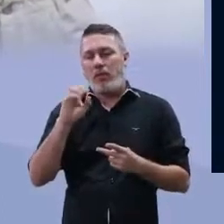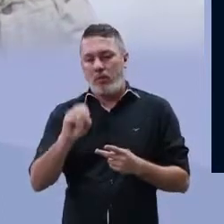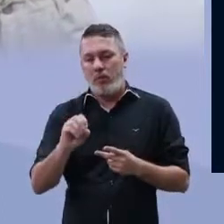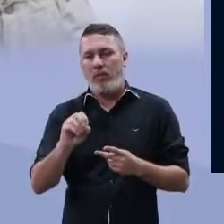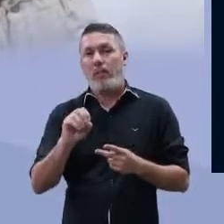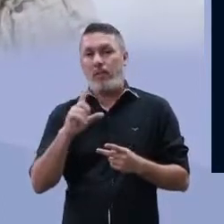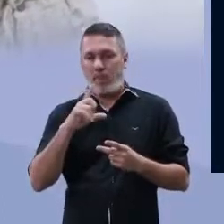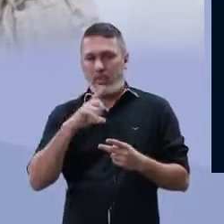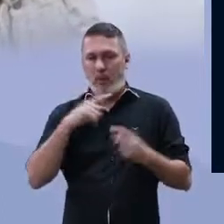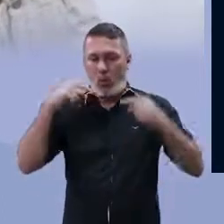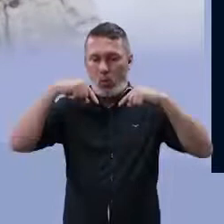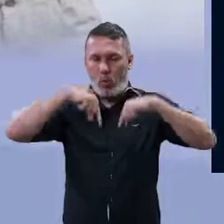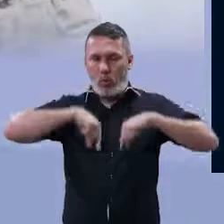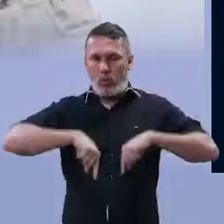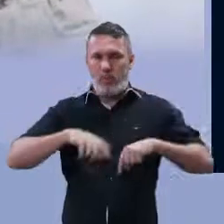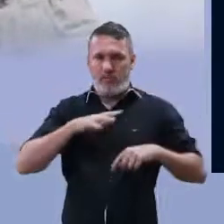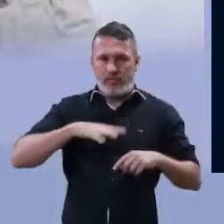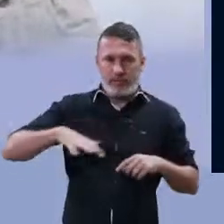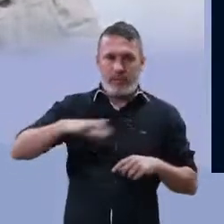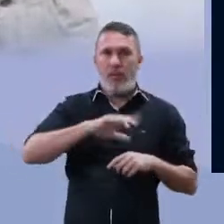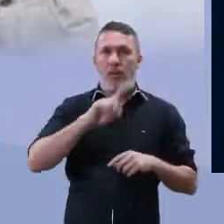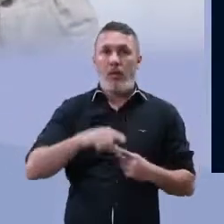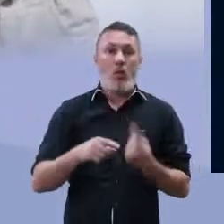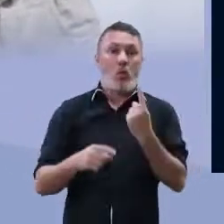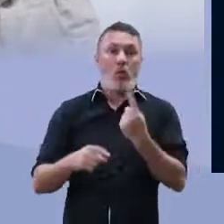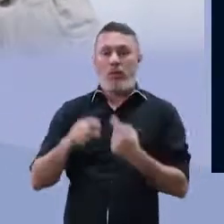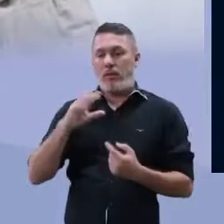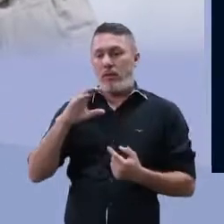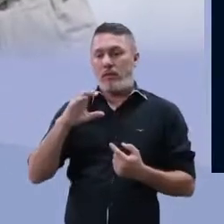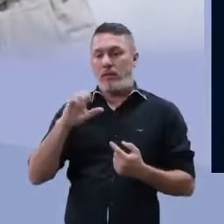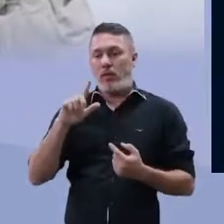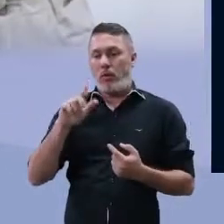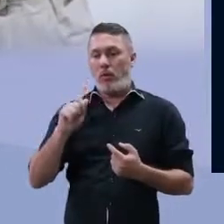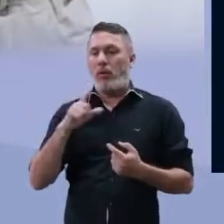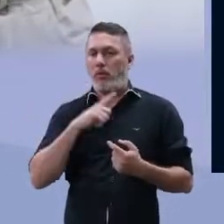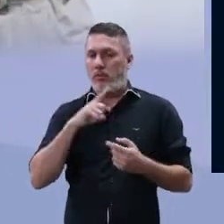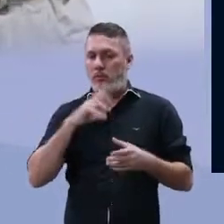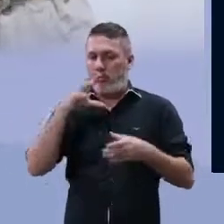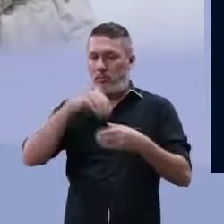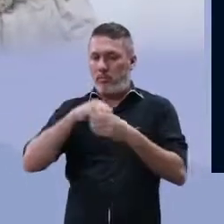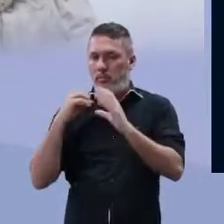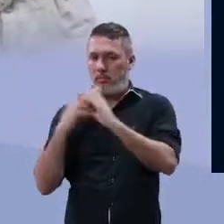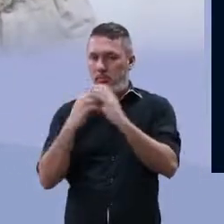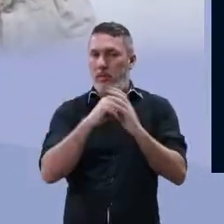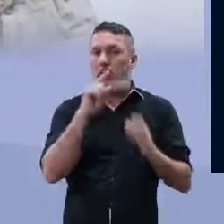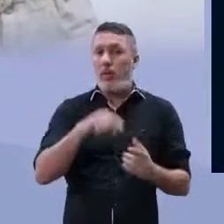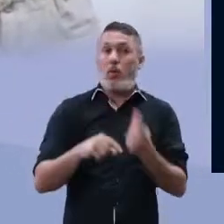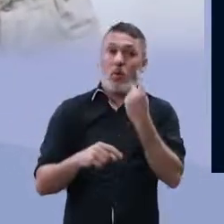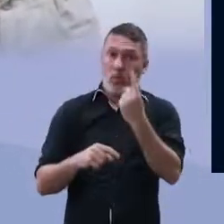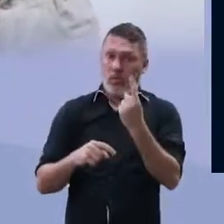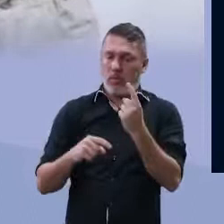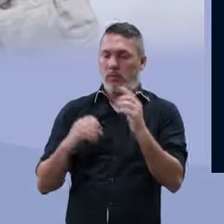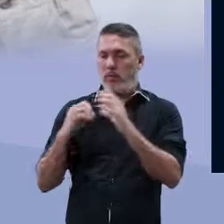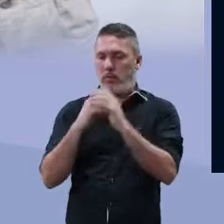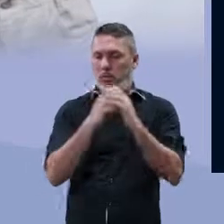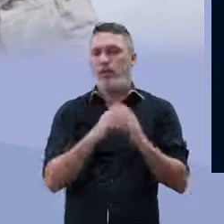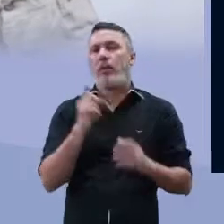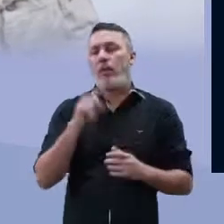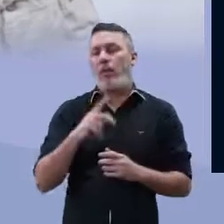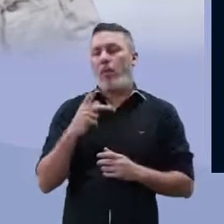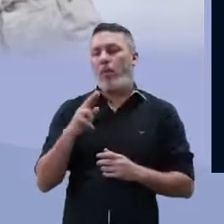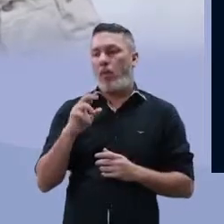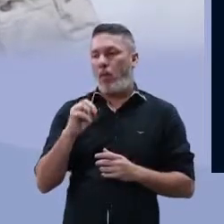arqueobactérias. Esses organismos são sempre unicelulares, então são constituídos apenas por uma